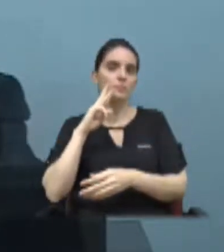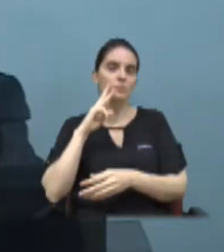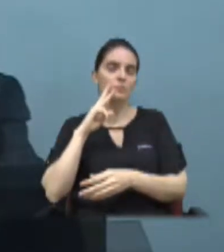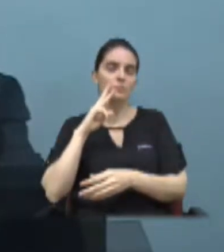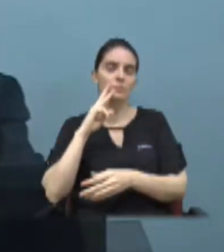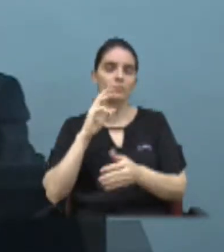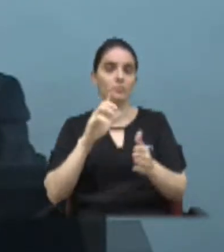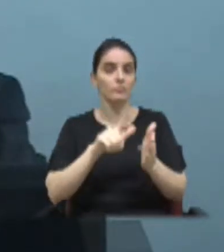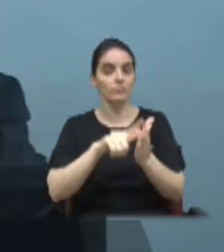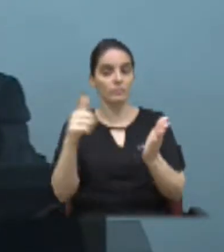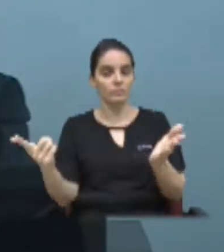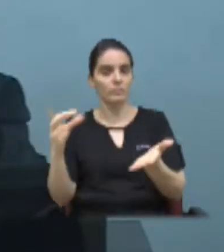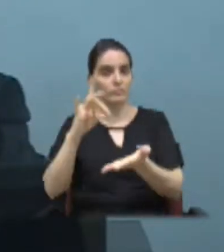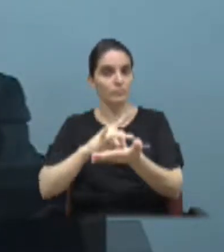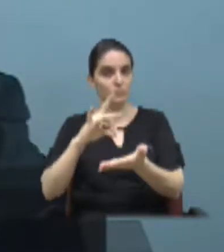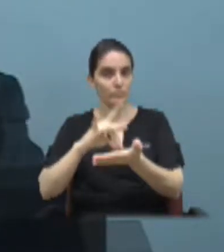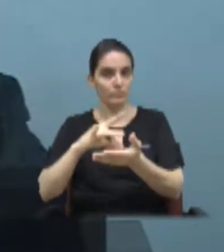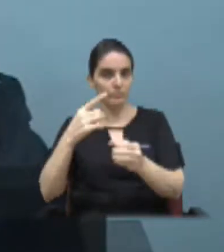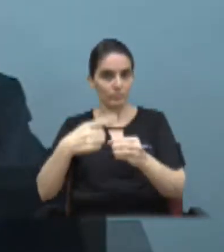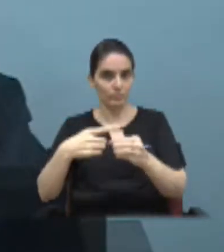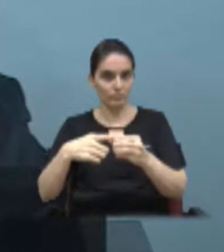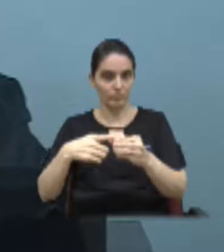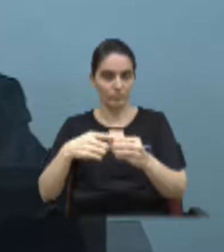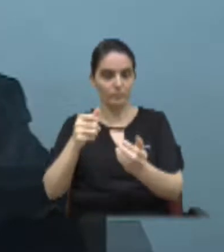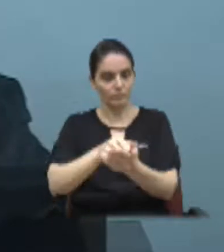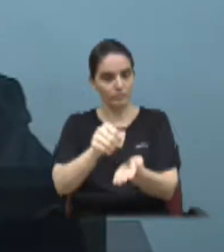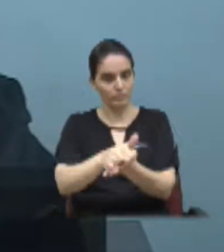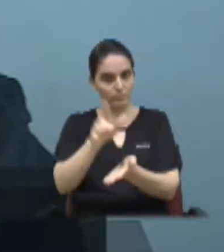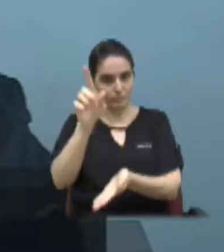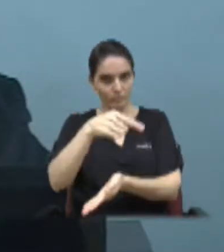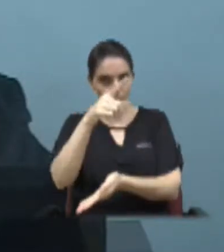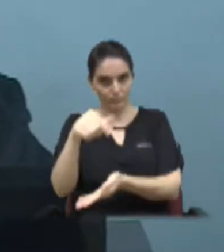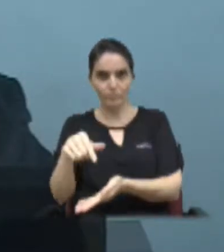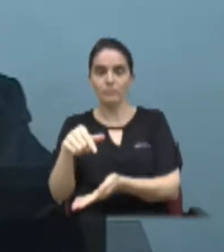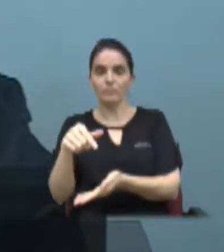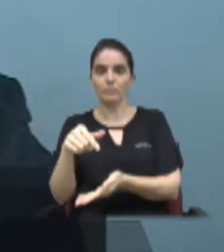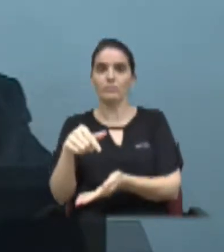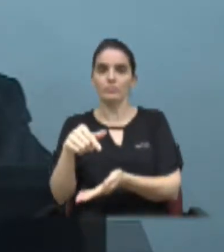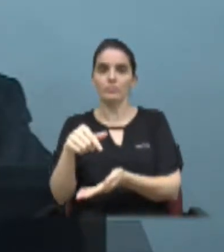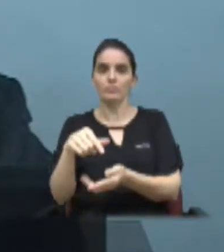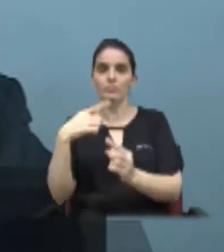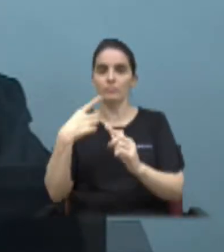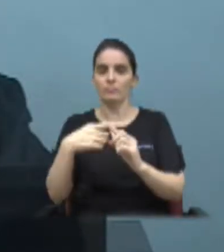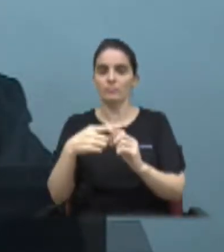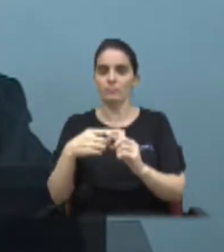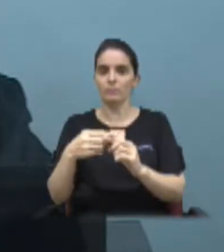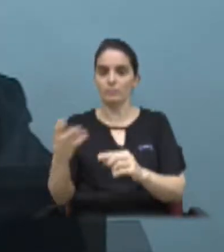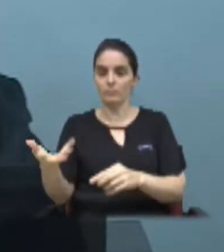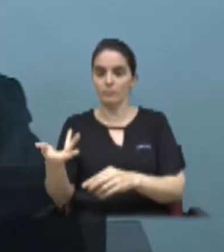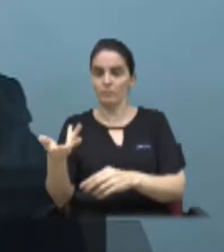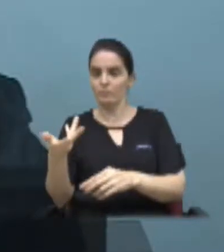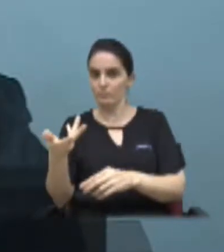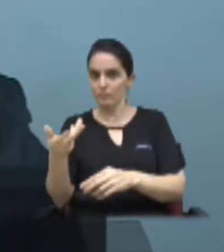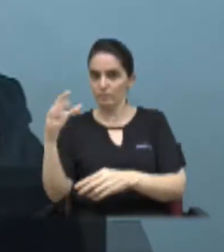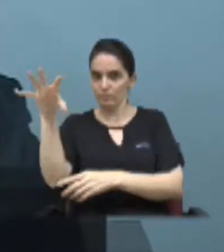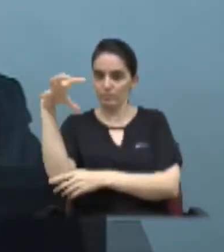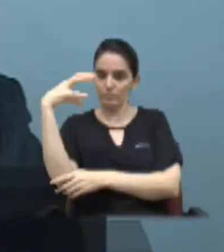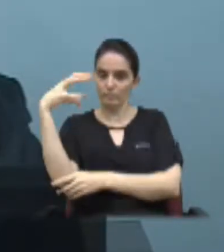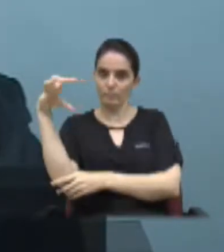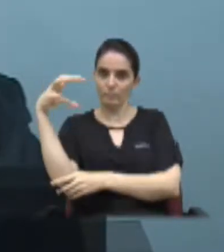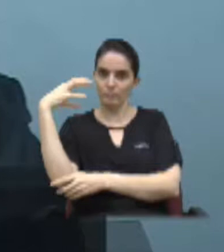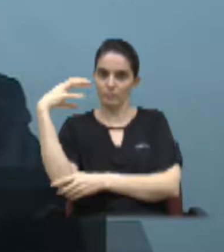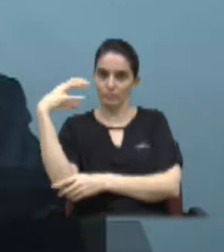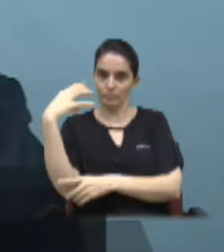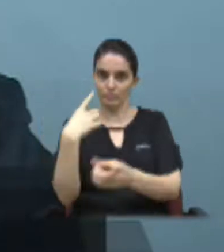Oficial do Município. Determina o cancelamento das multas aplicadas por excesso de velocidade pelo radar fixo